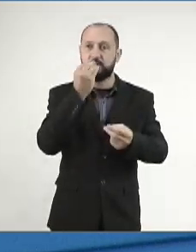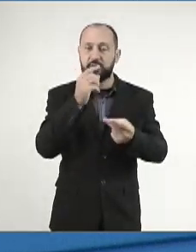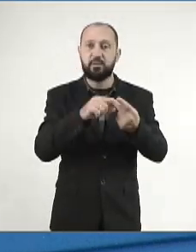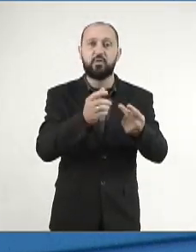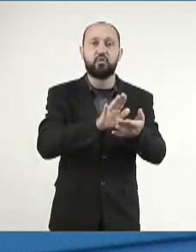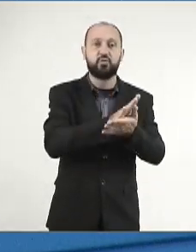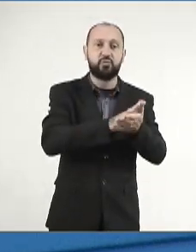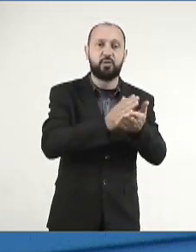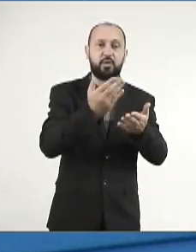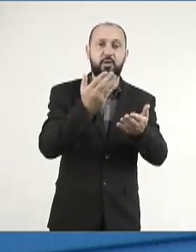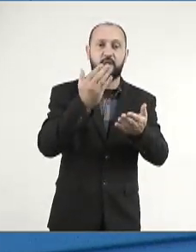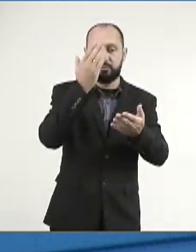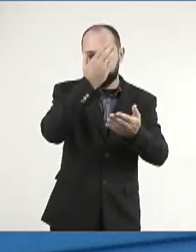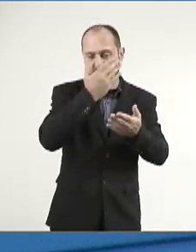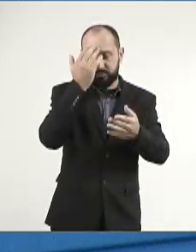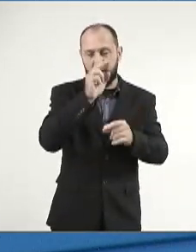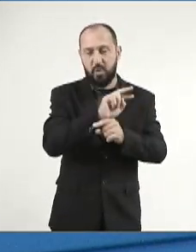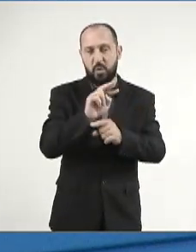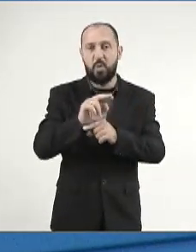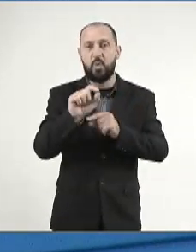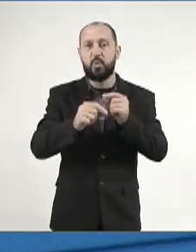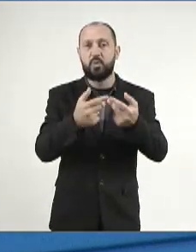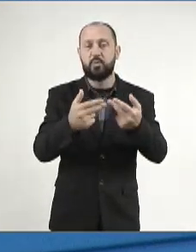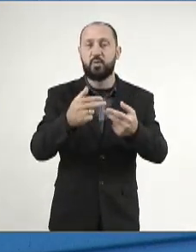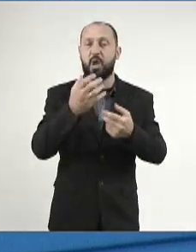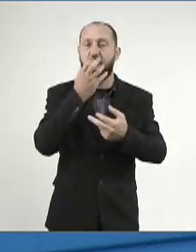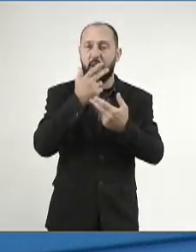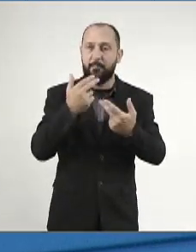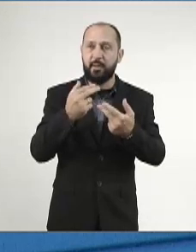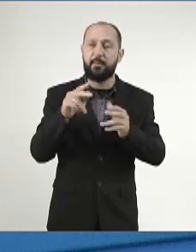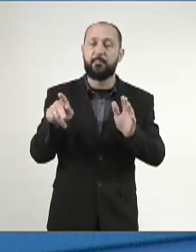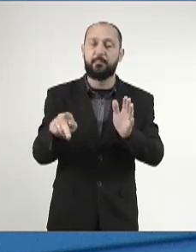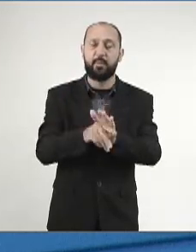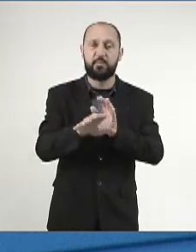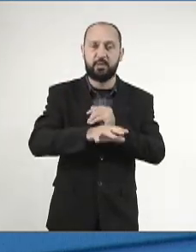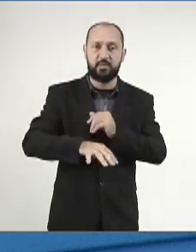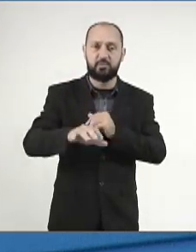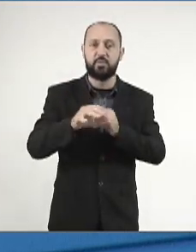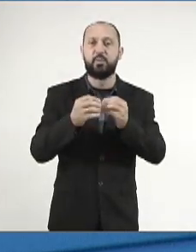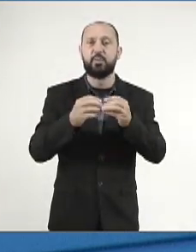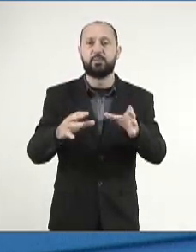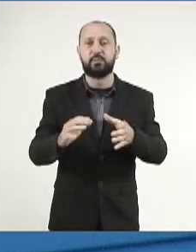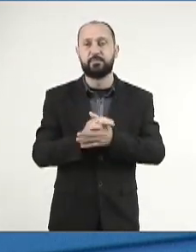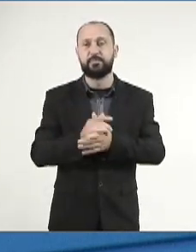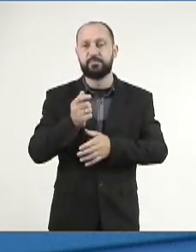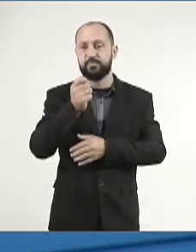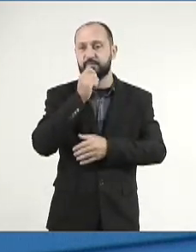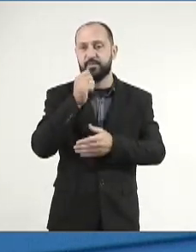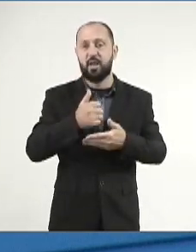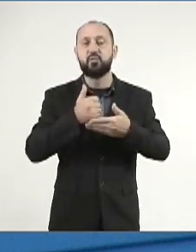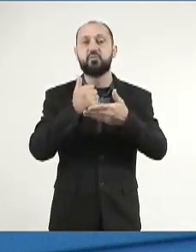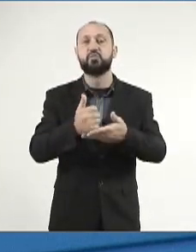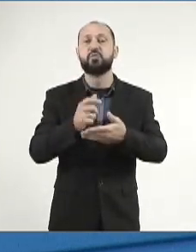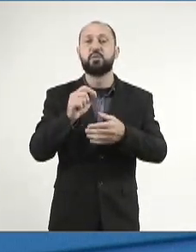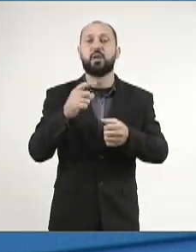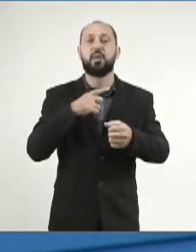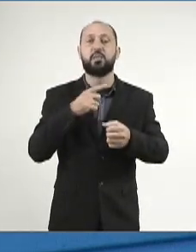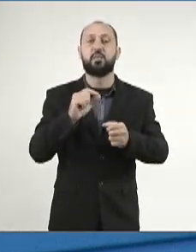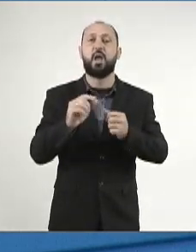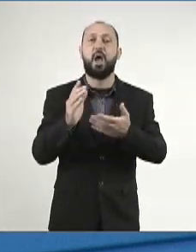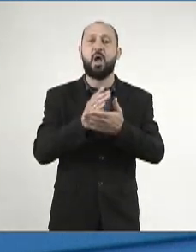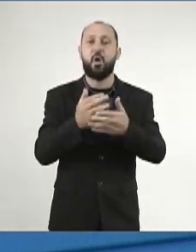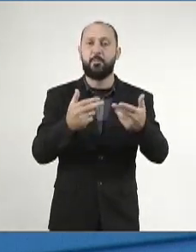bem como a manutenção da fauna local prejudicada. E ainda corrobora que a ocorrência de